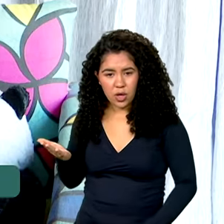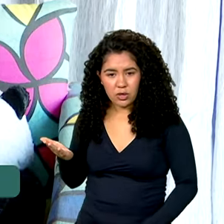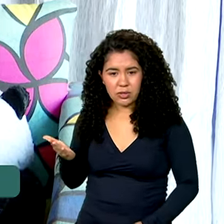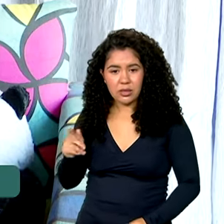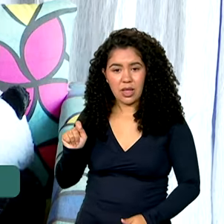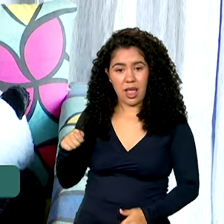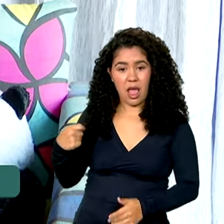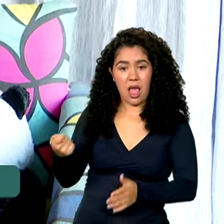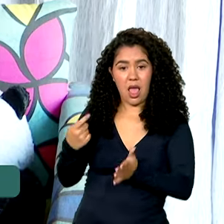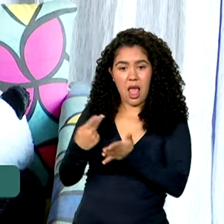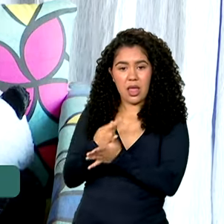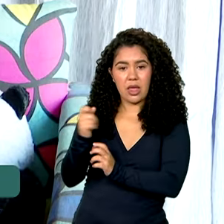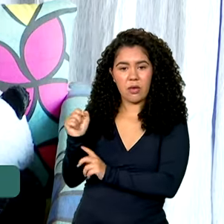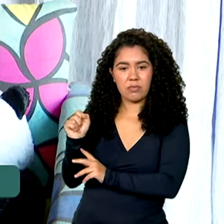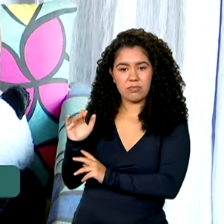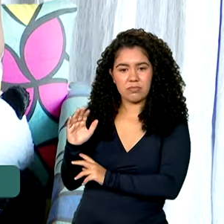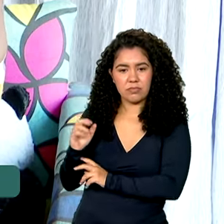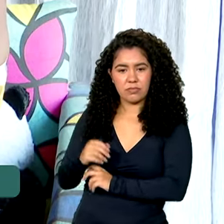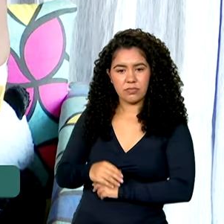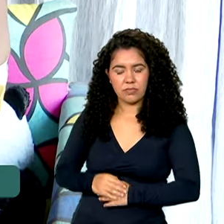É um nervo. Aham.